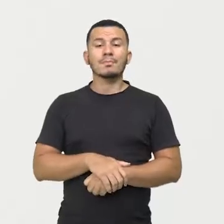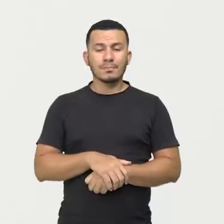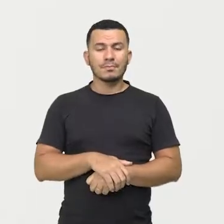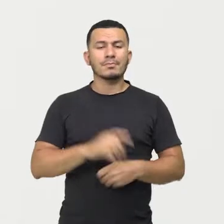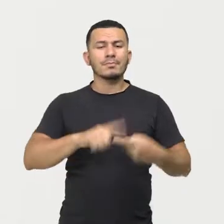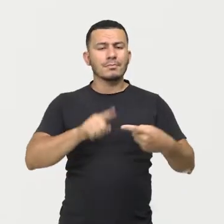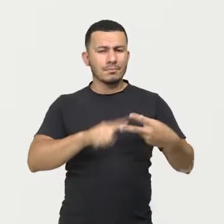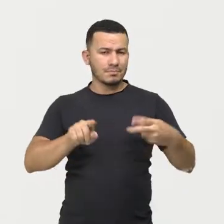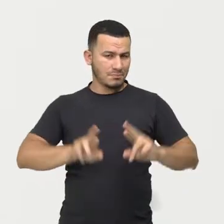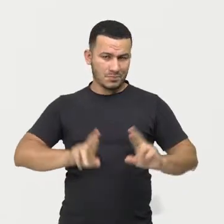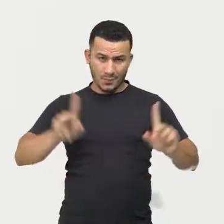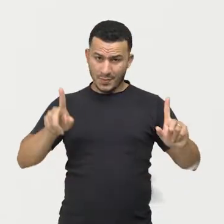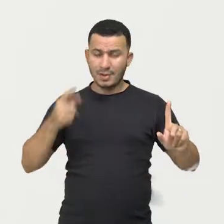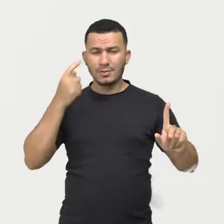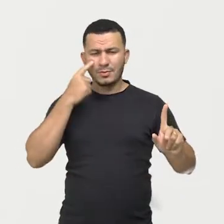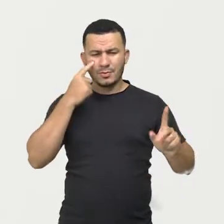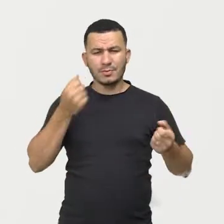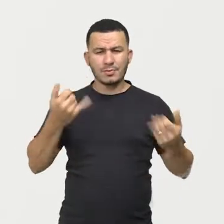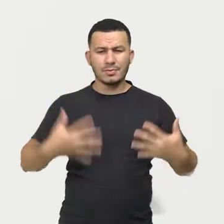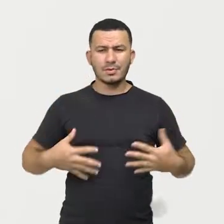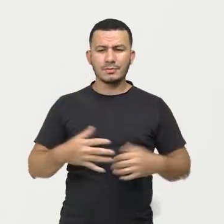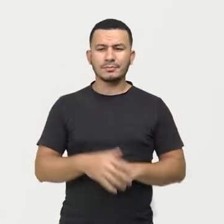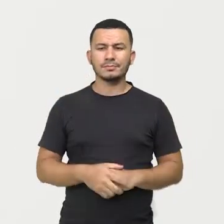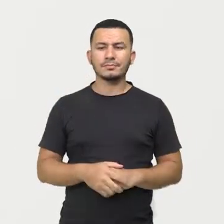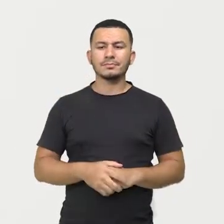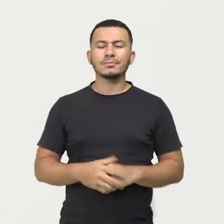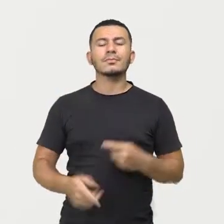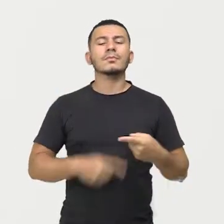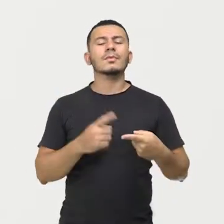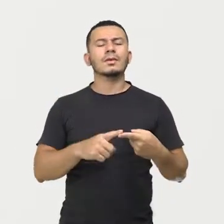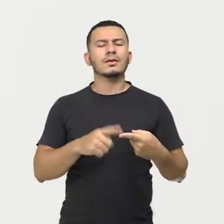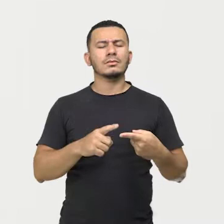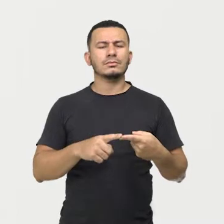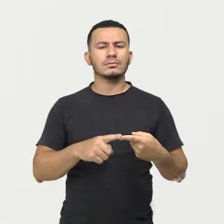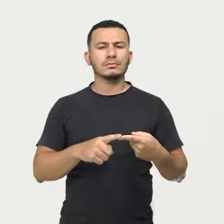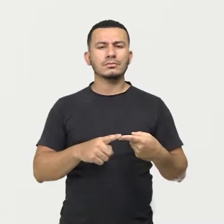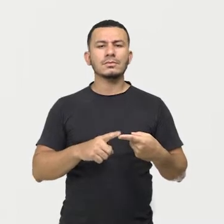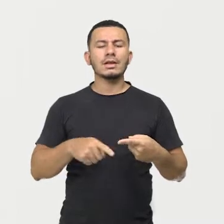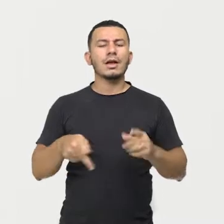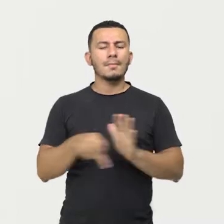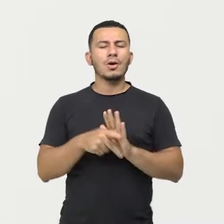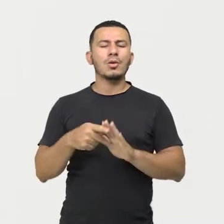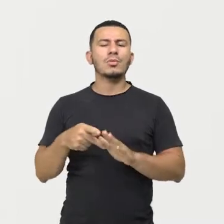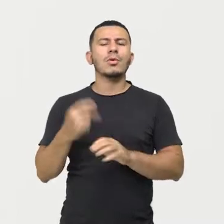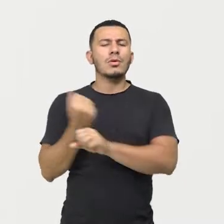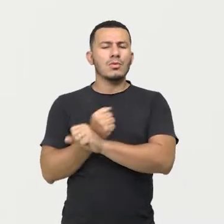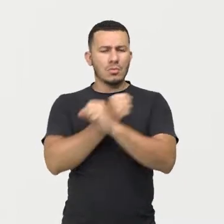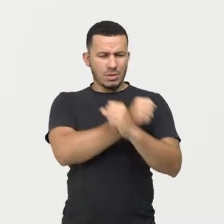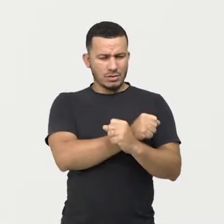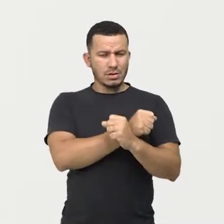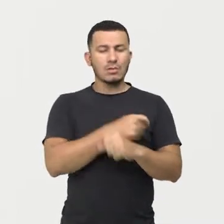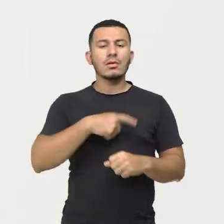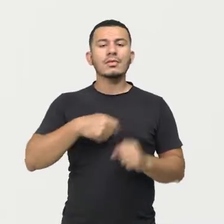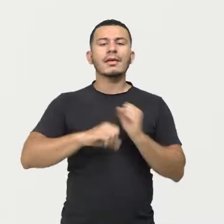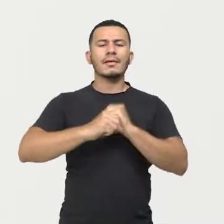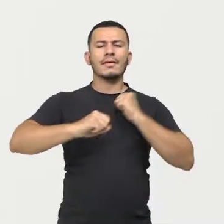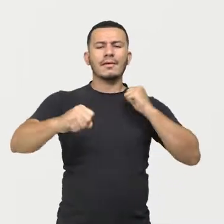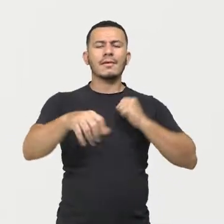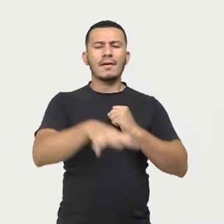vão ser diferentes entre si. Então, olha lá, proteção integral. O que é que vão ser? São as áreas mais voltadas para